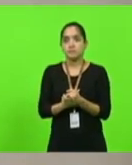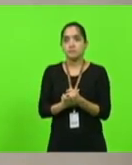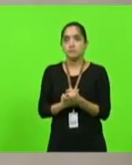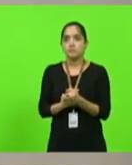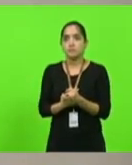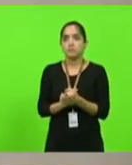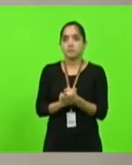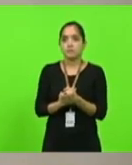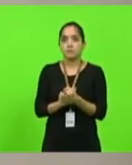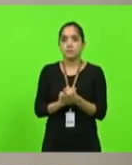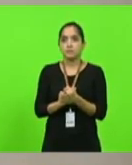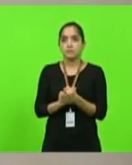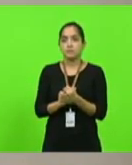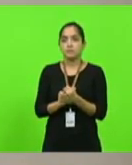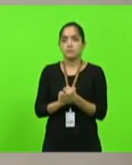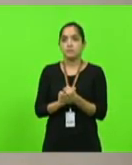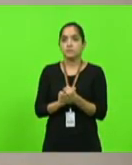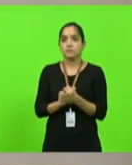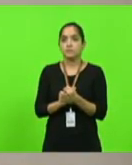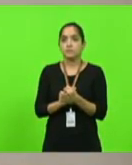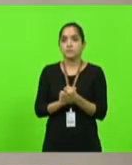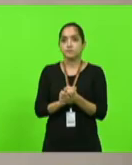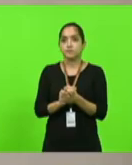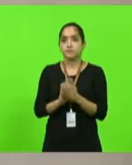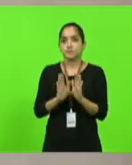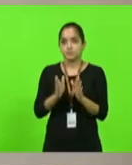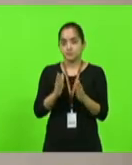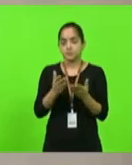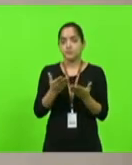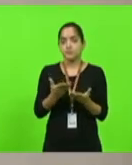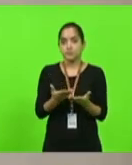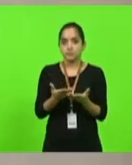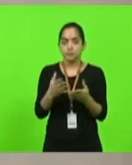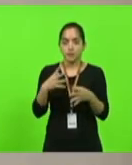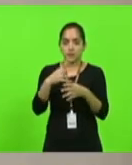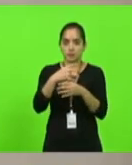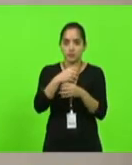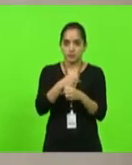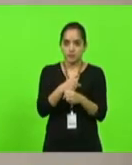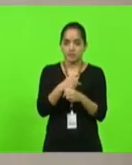Já registrei meu voto, presidente. Cerrada a votação com o resultado.